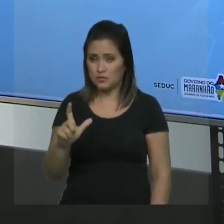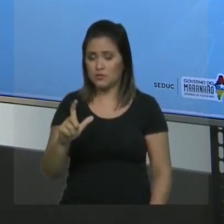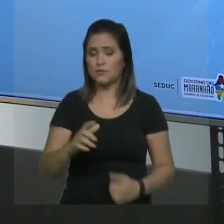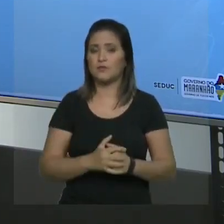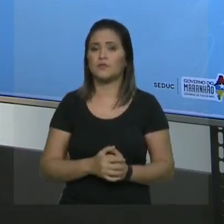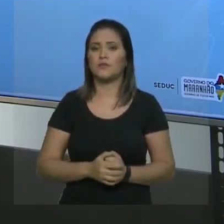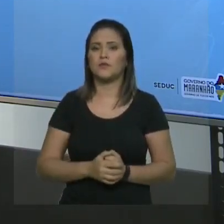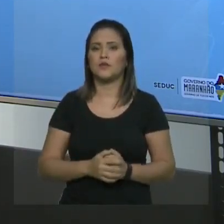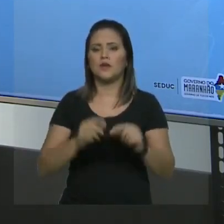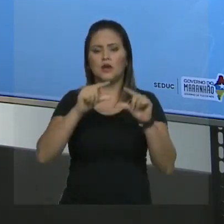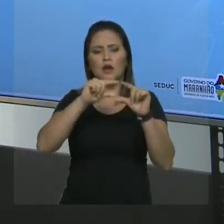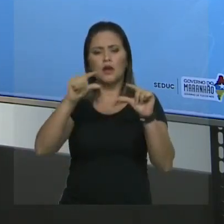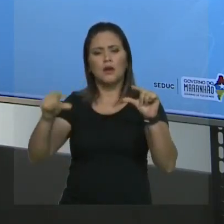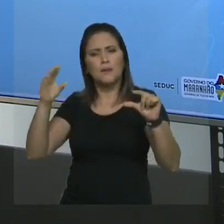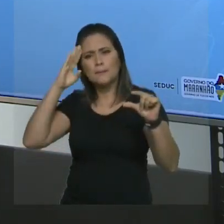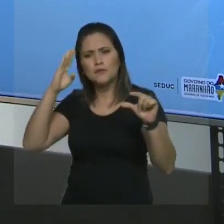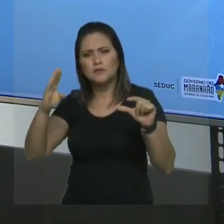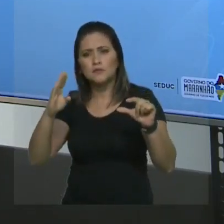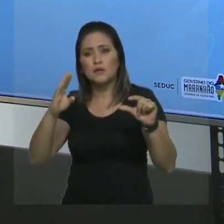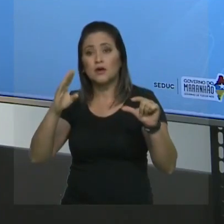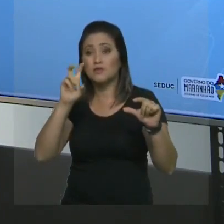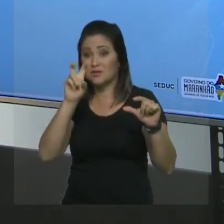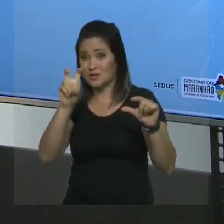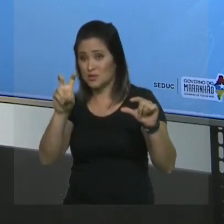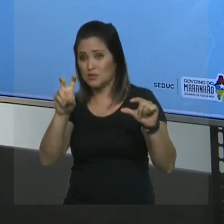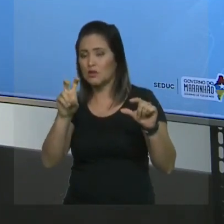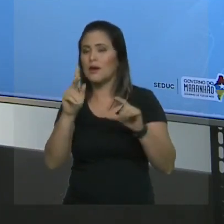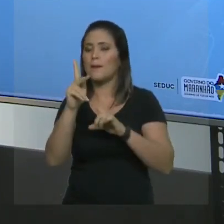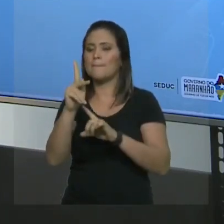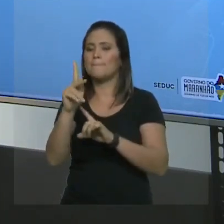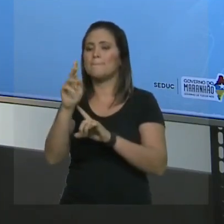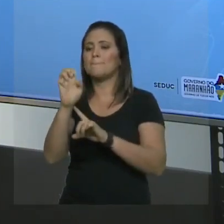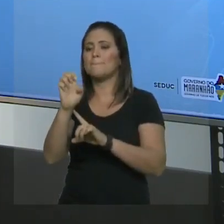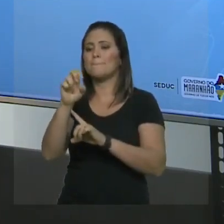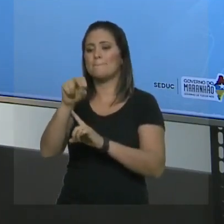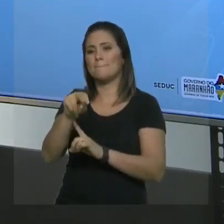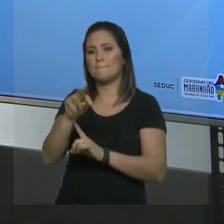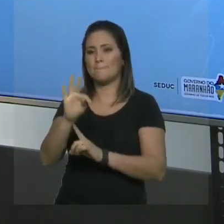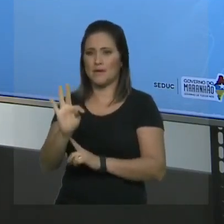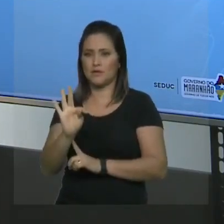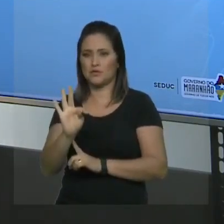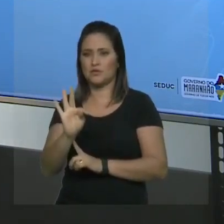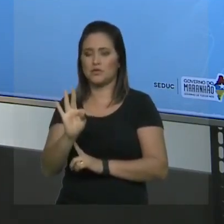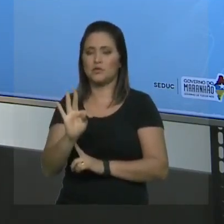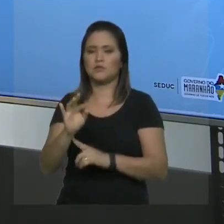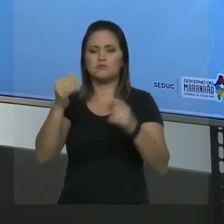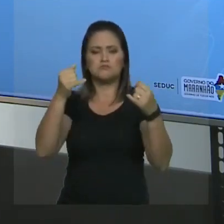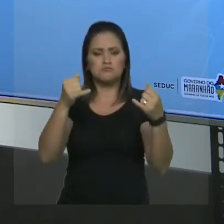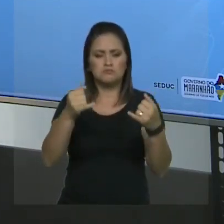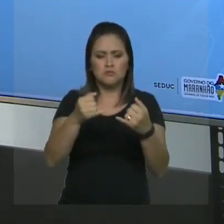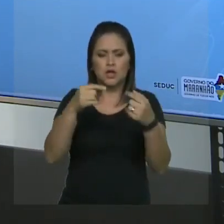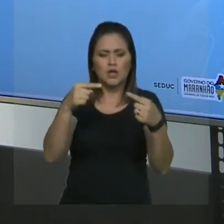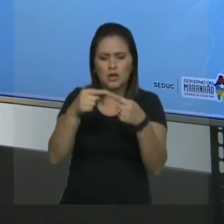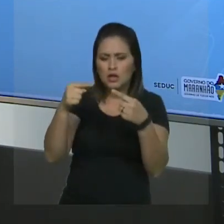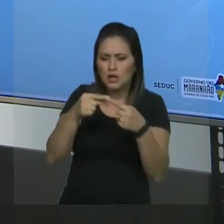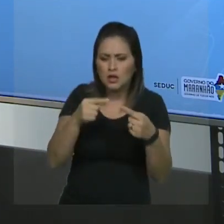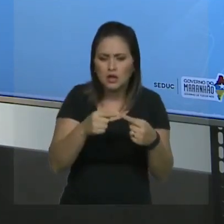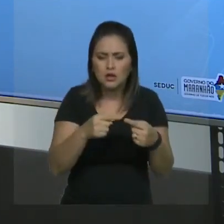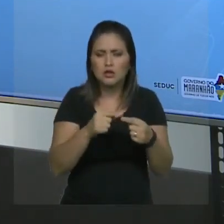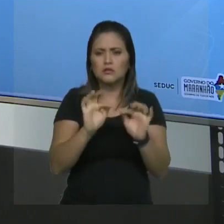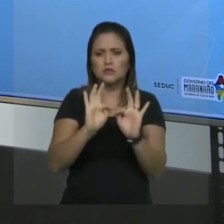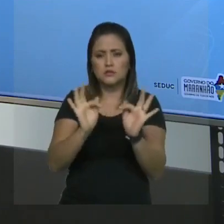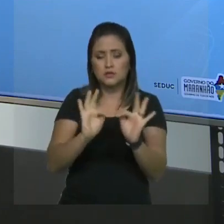-2-3-4-5-pente. Só tem ligações simples, 1, mais 0. Então esse composto é o 2-2